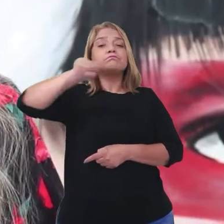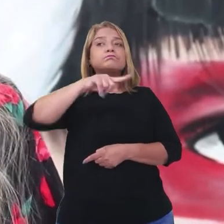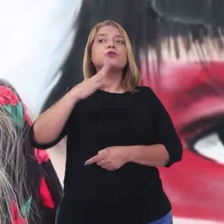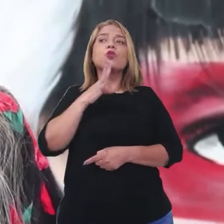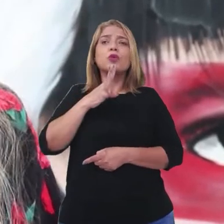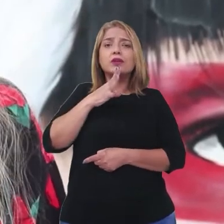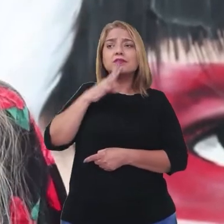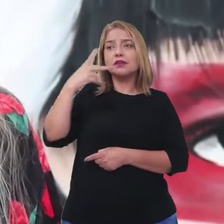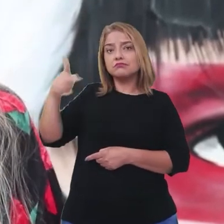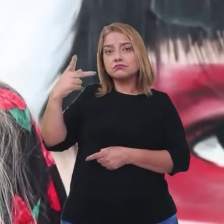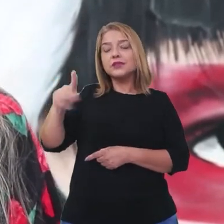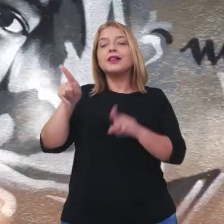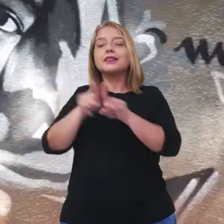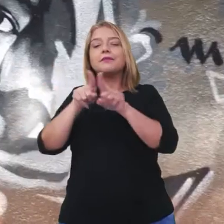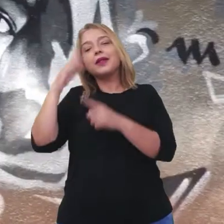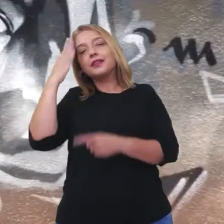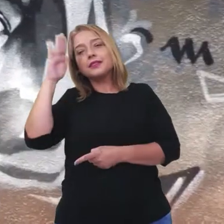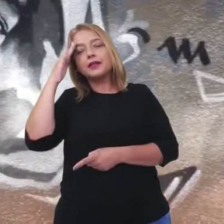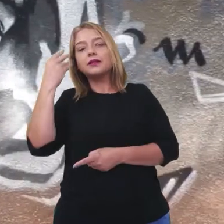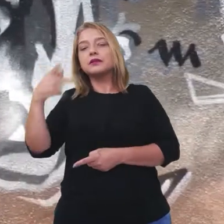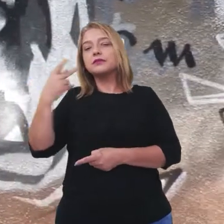preparando para os 10 anos de carreira.